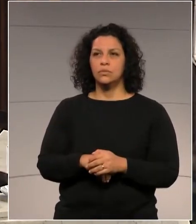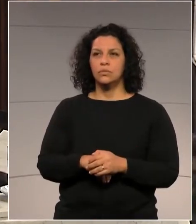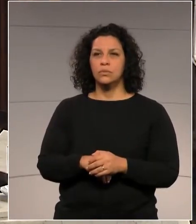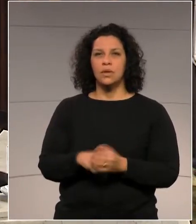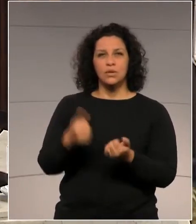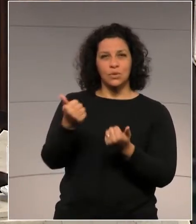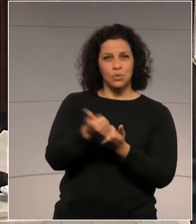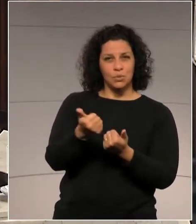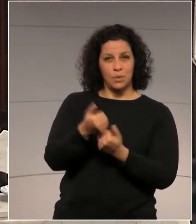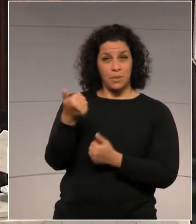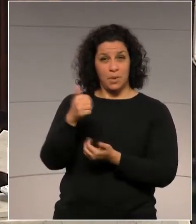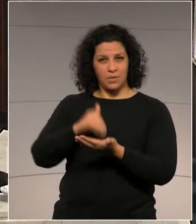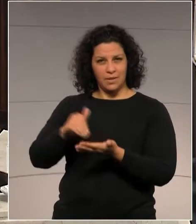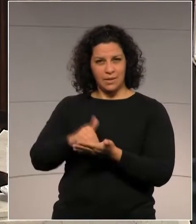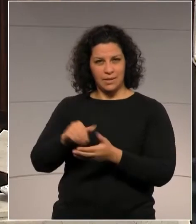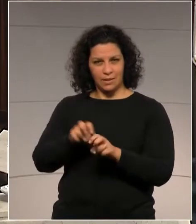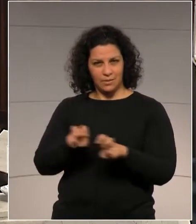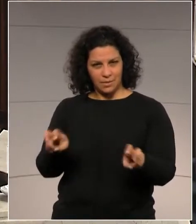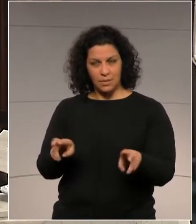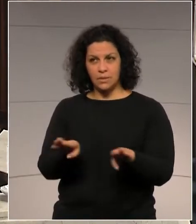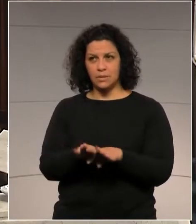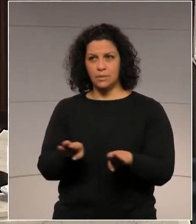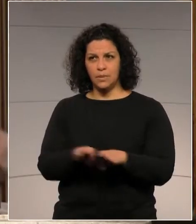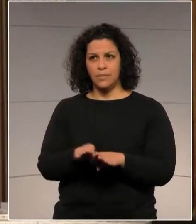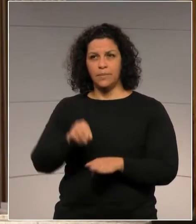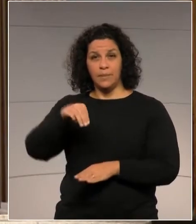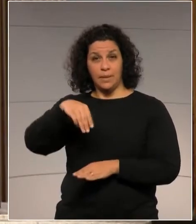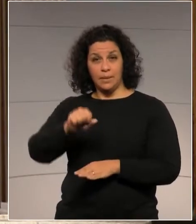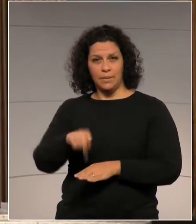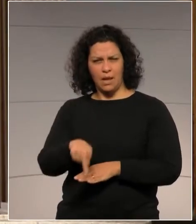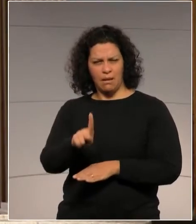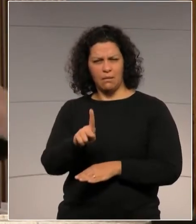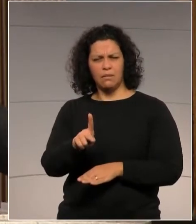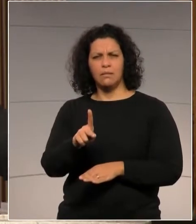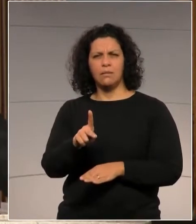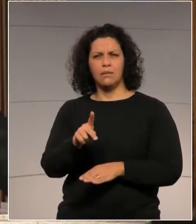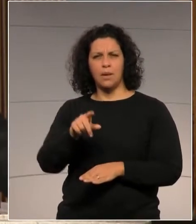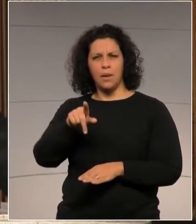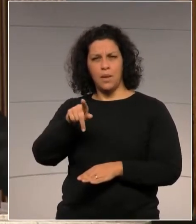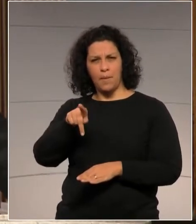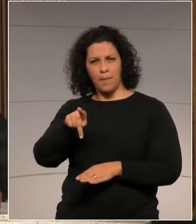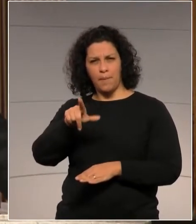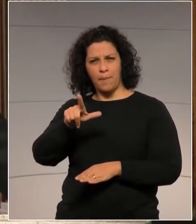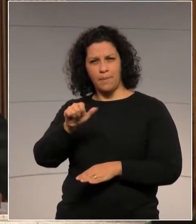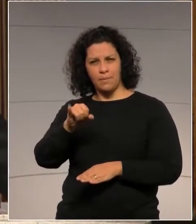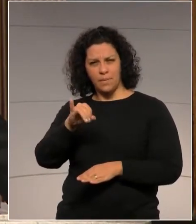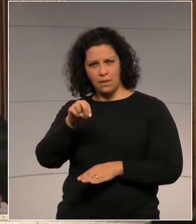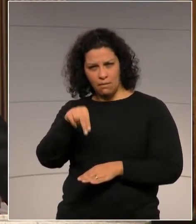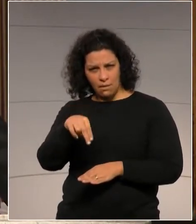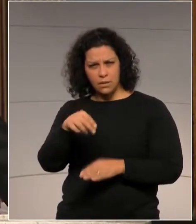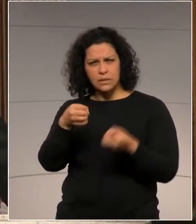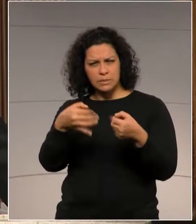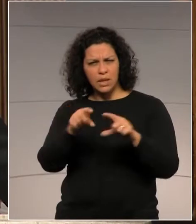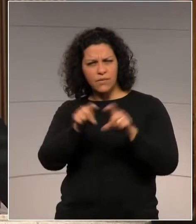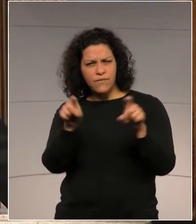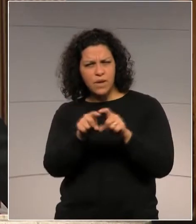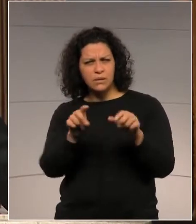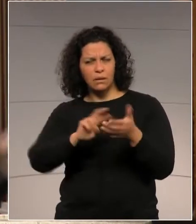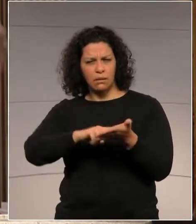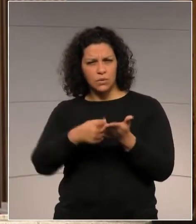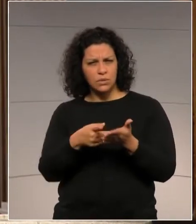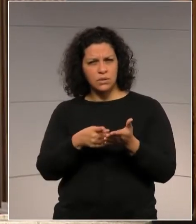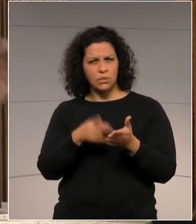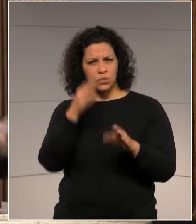secretaria da mesa. Mark Twain tem uma frase que traduzida livremente